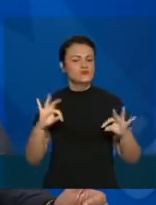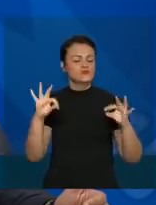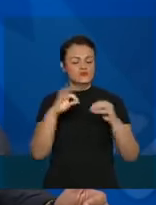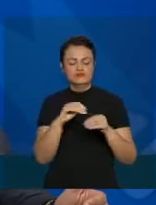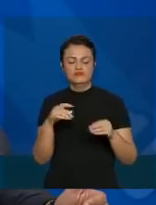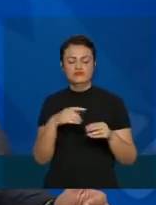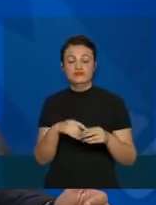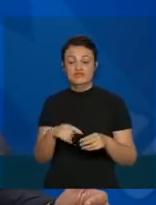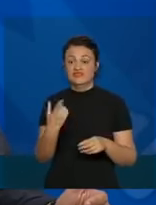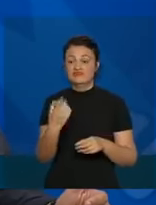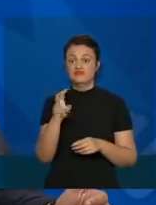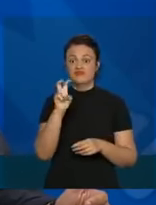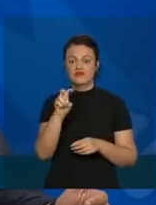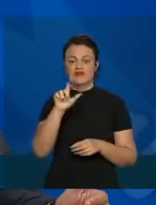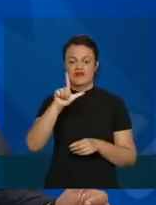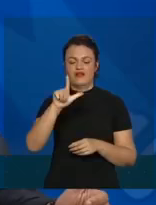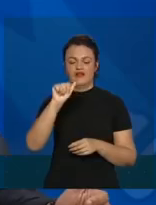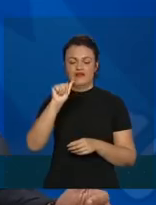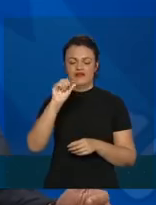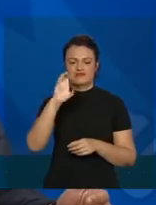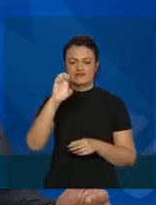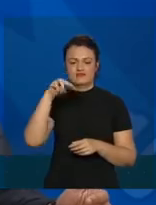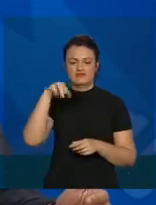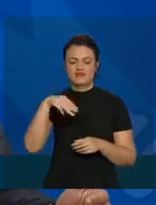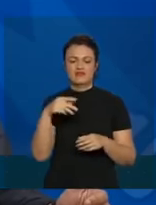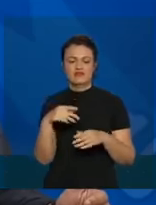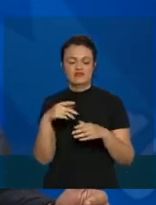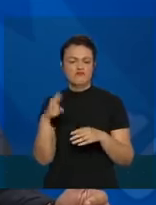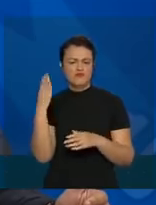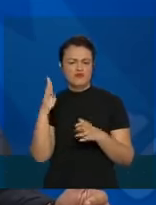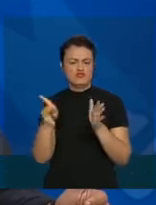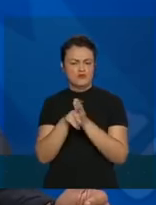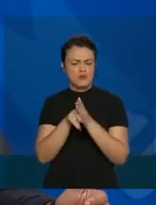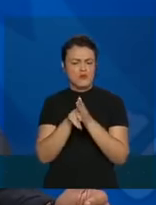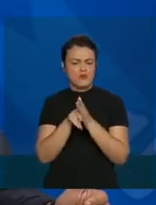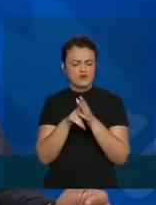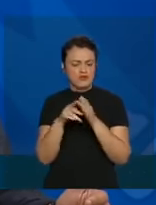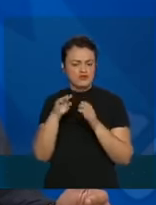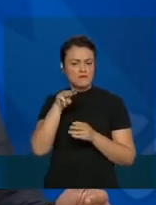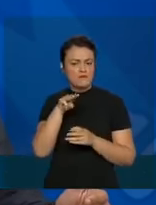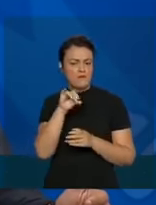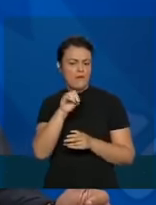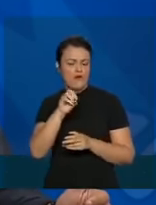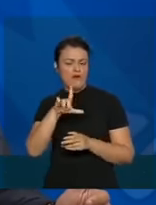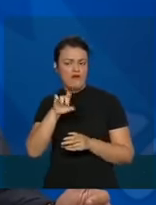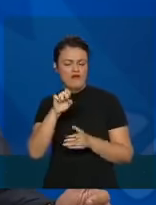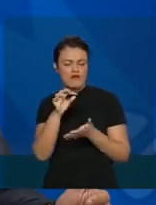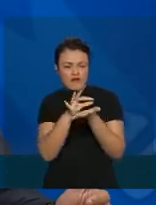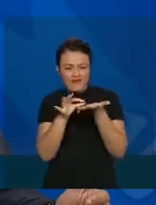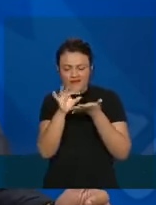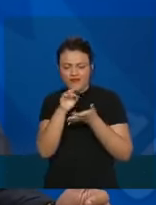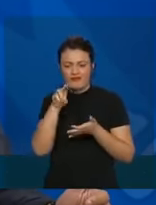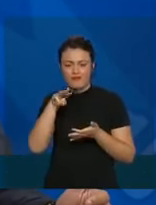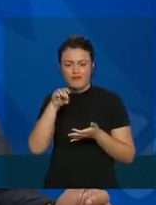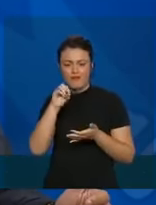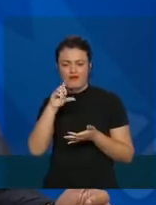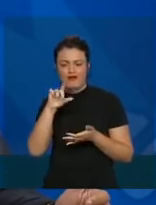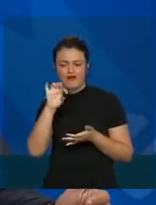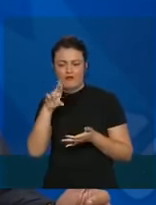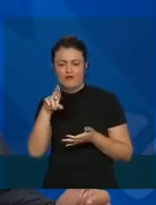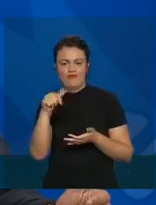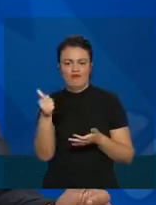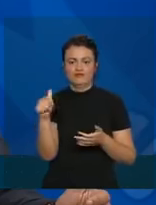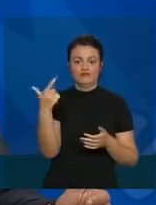tinham cinco LACENs que não tinham biologia molecular e nós implantamos e capacitamos. Estamos adquirindo mais testes, testes